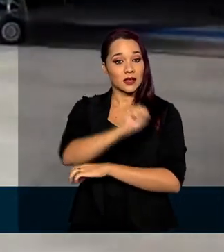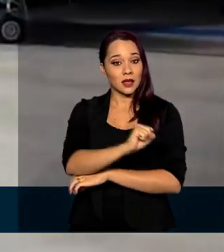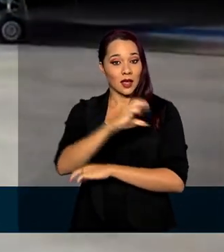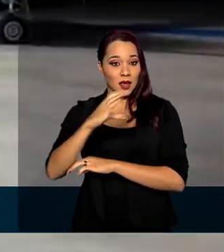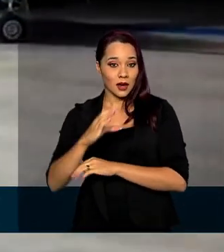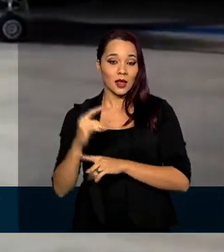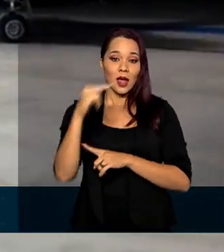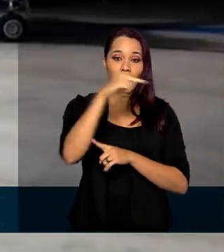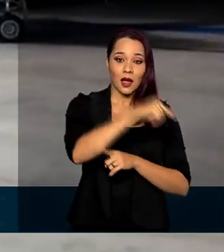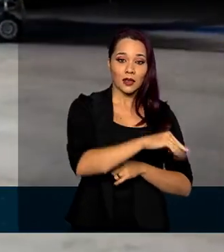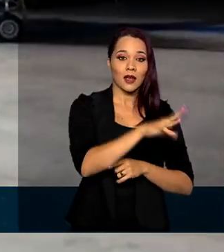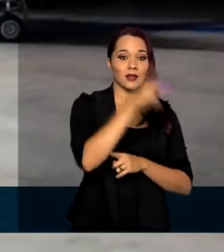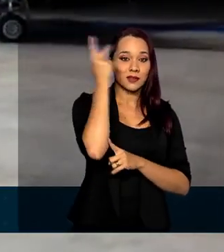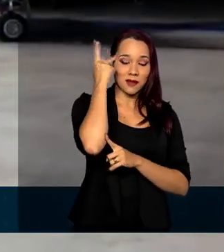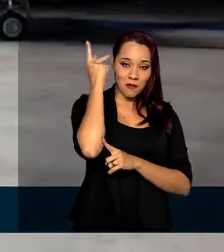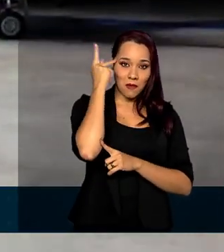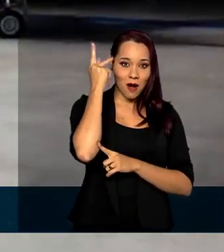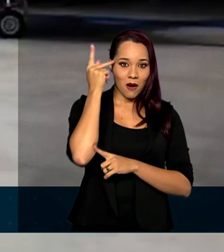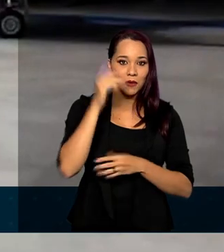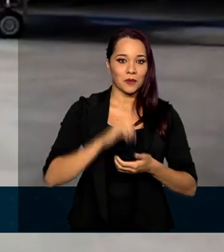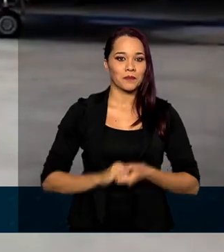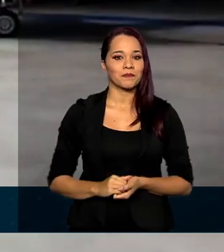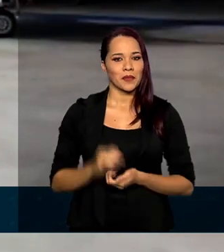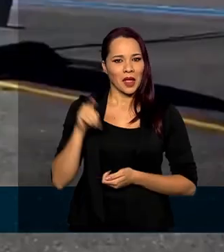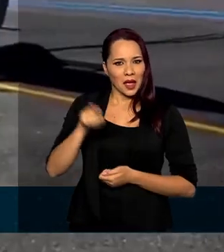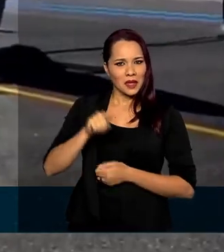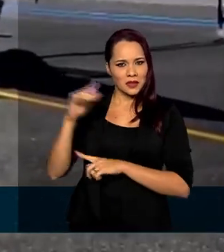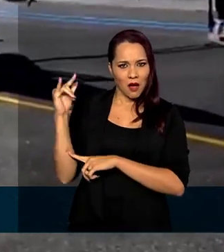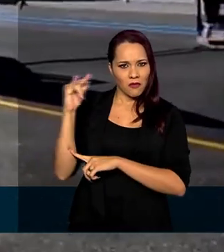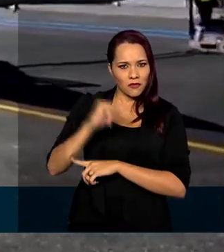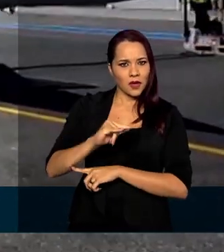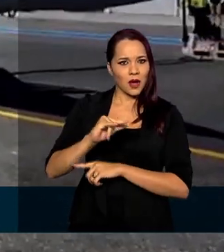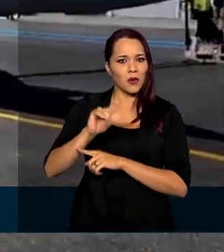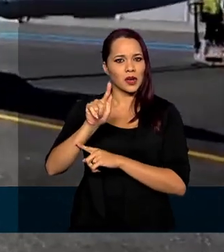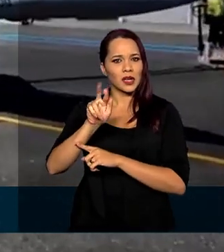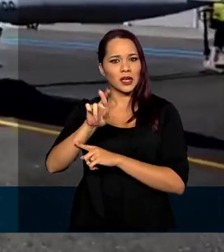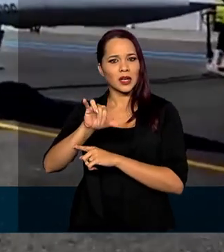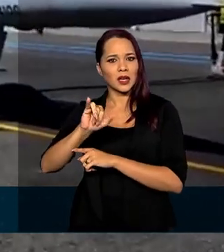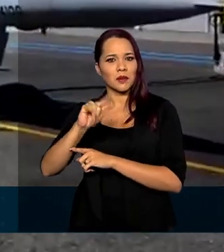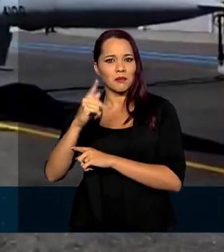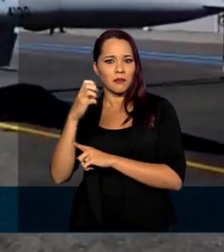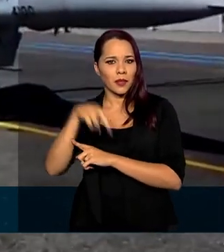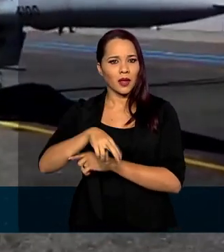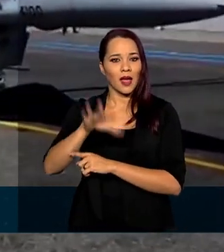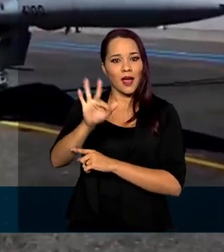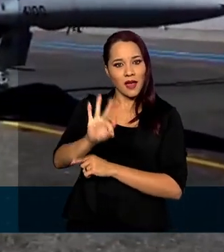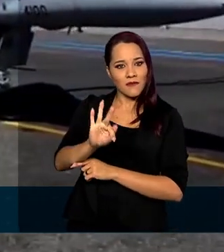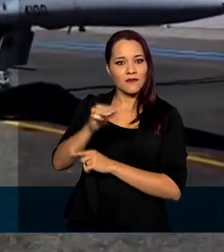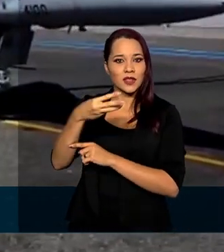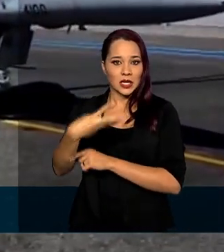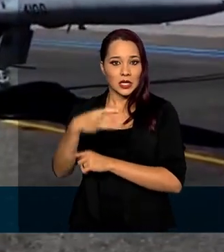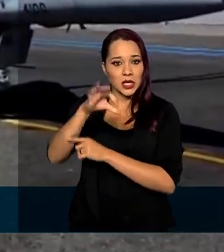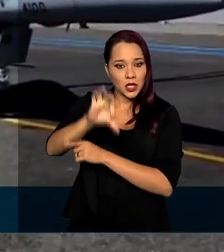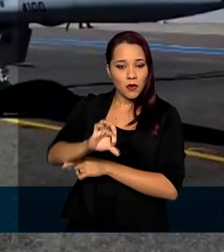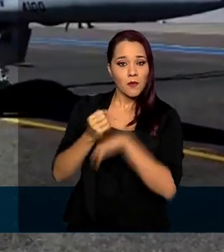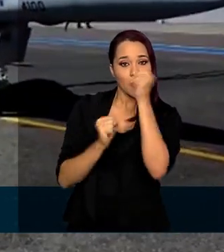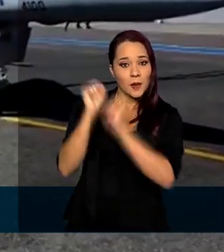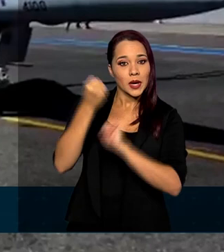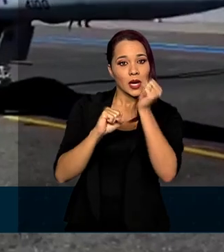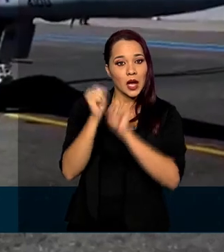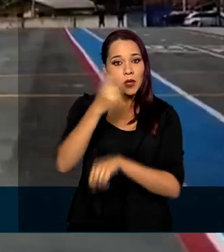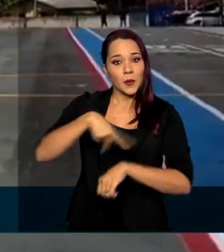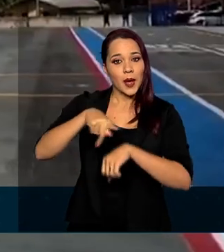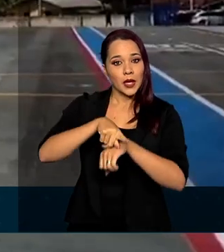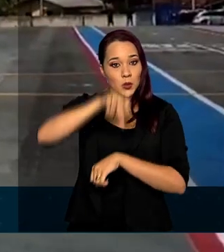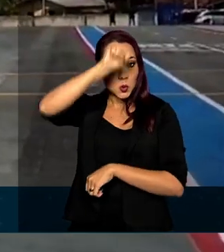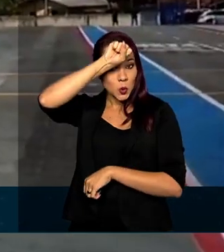com destino a Gavião Peixoto, em São Paulo. O Gripen F-39E foi fabricado na Suécia e integra o